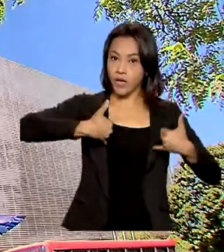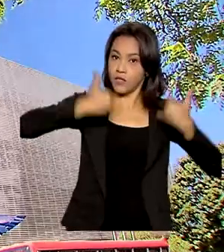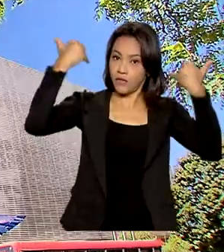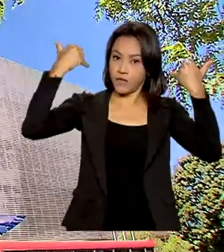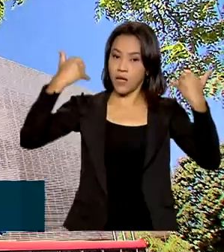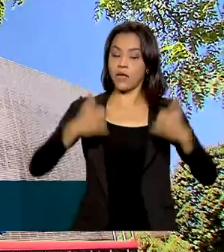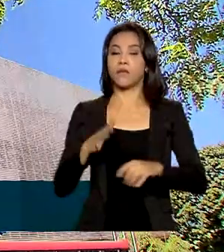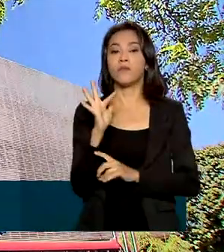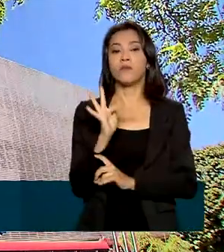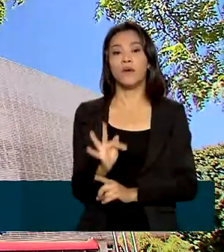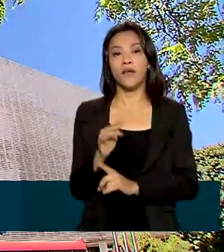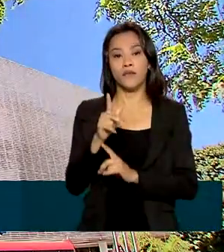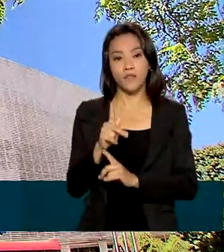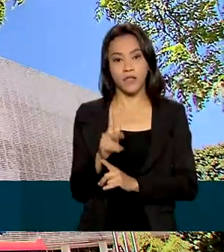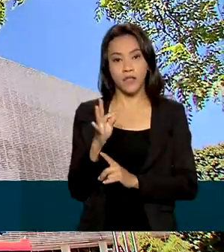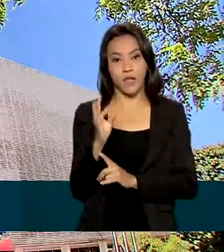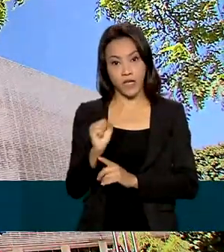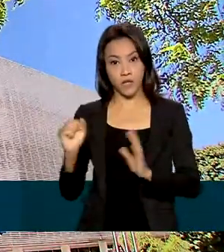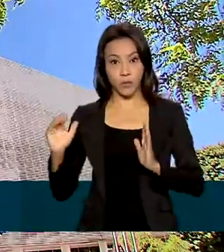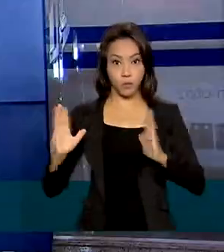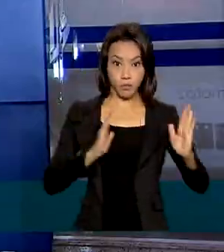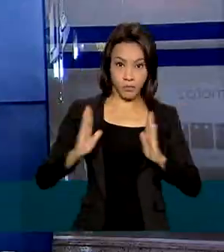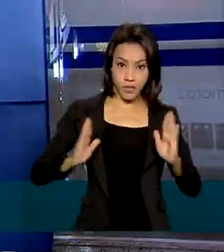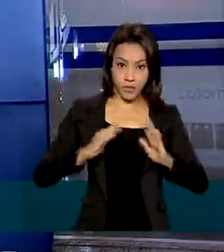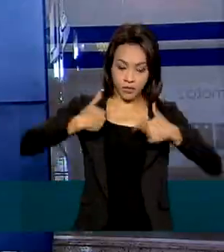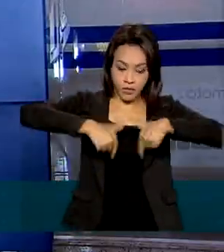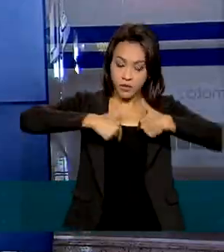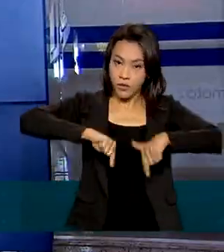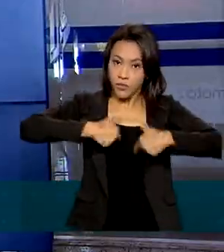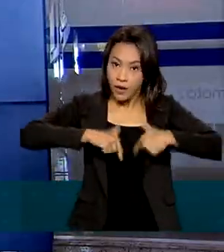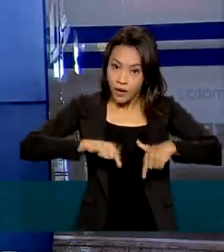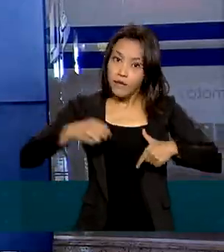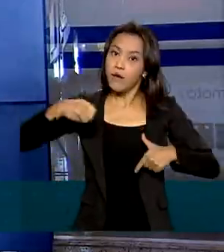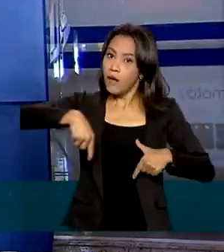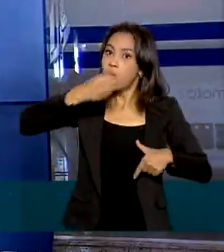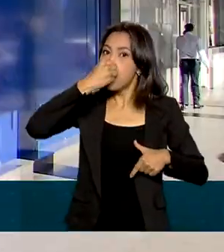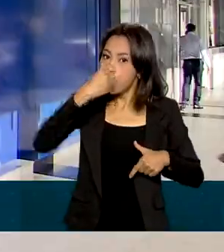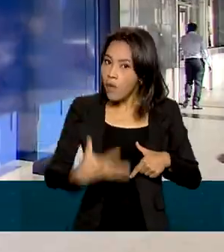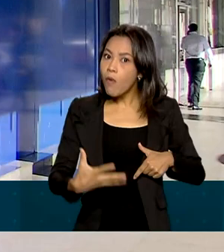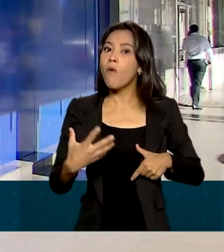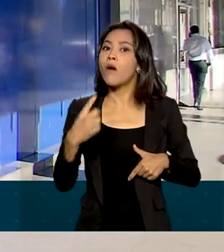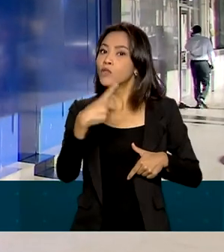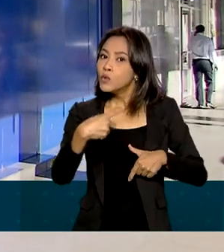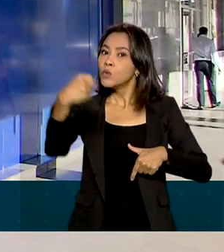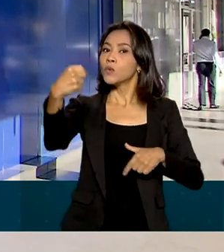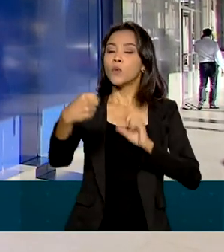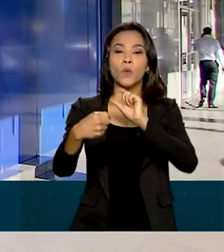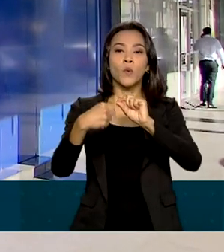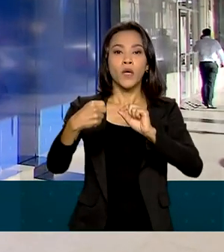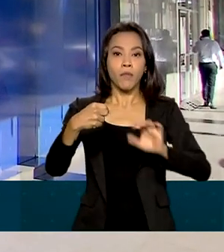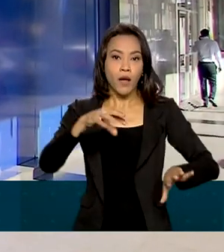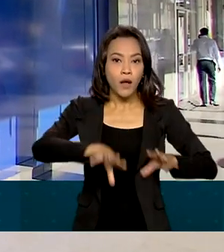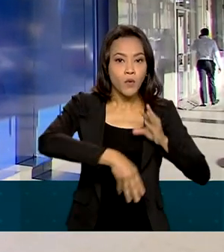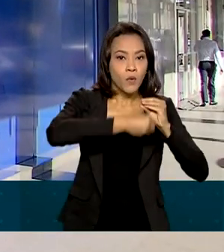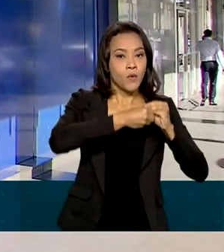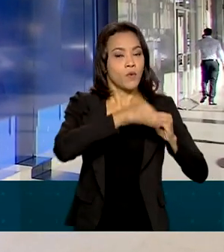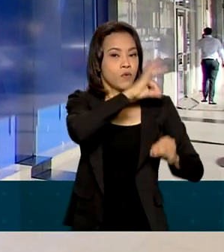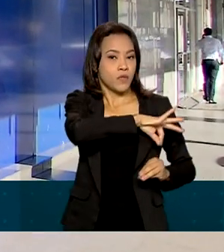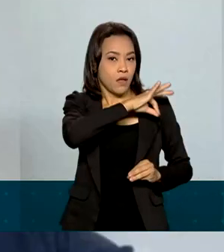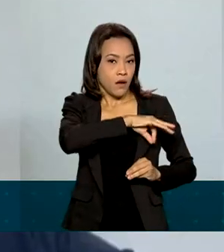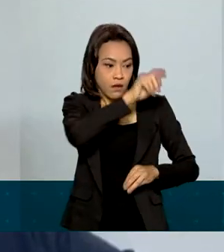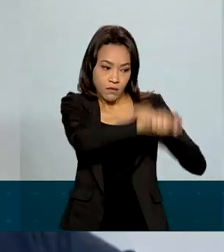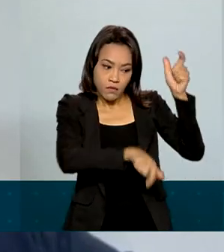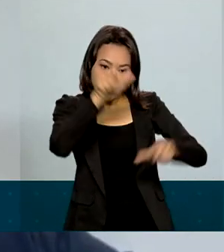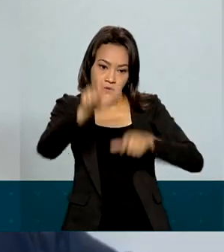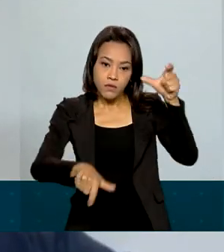Fundo de Garantia do Tempo de Serviço, FGTS, tem se mostrado uma boa opção para reforçar o orçamento dos trabalhadores.